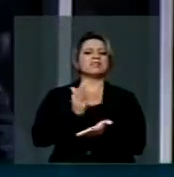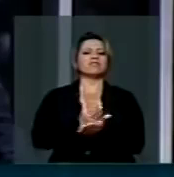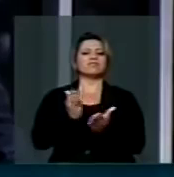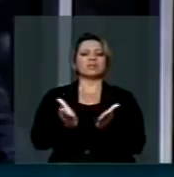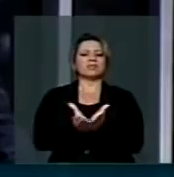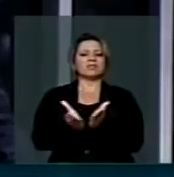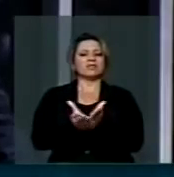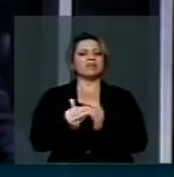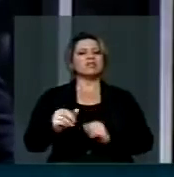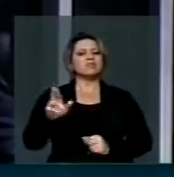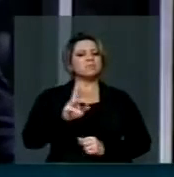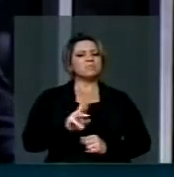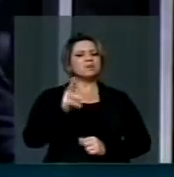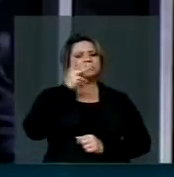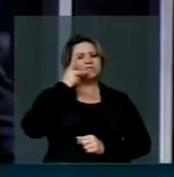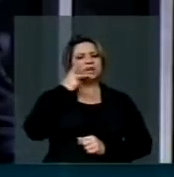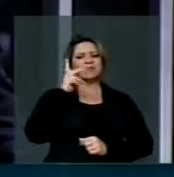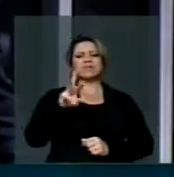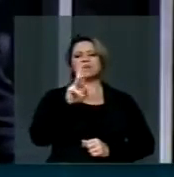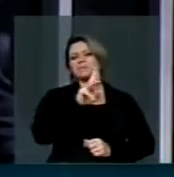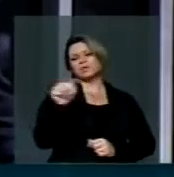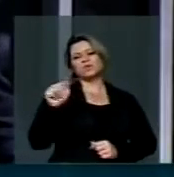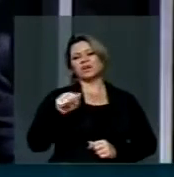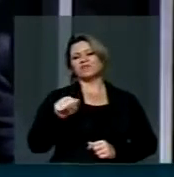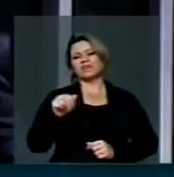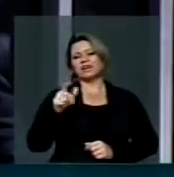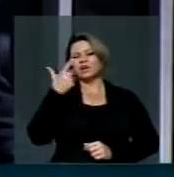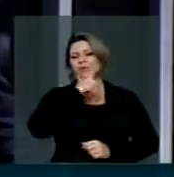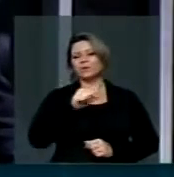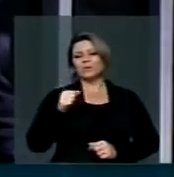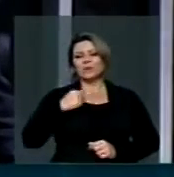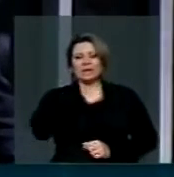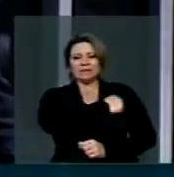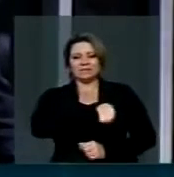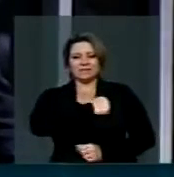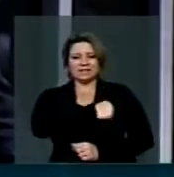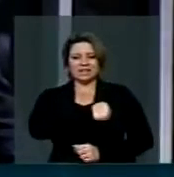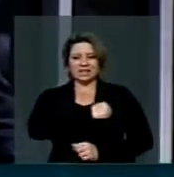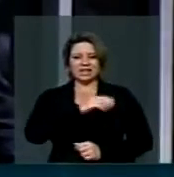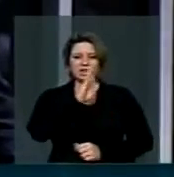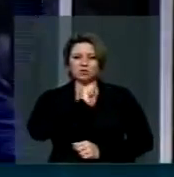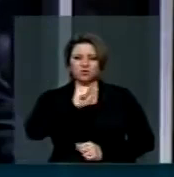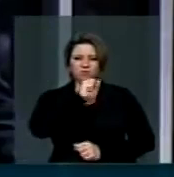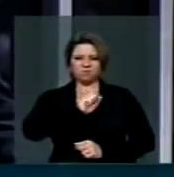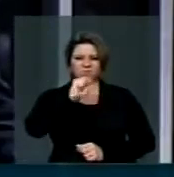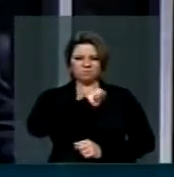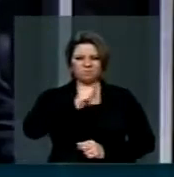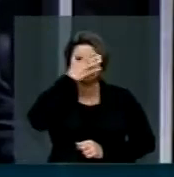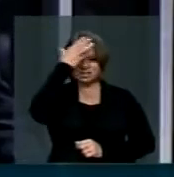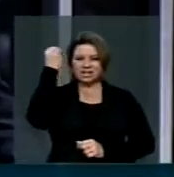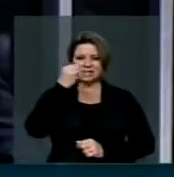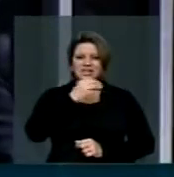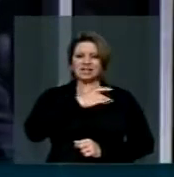são usados neste Brasil, mas eles jamais vão tirar Jesus no coração do povo que está enraizado pelo poder do Espírito Santo.